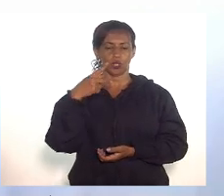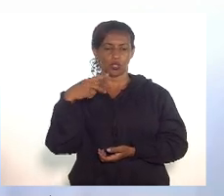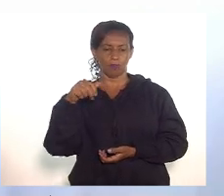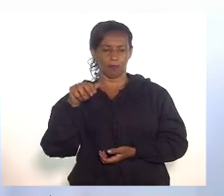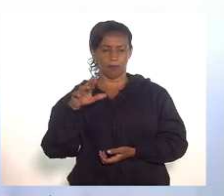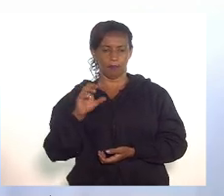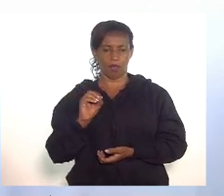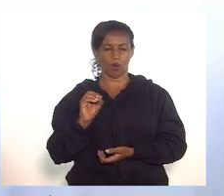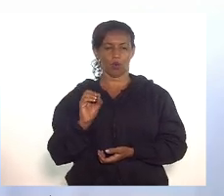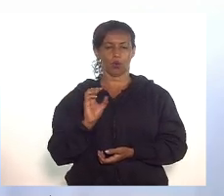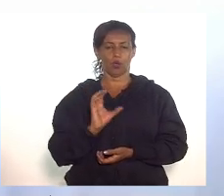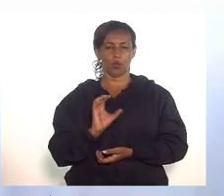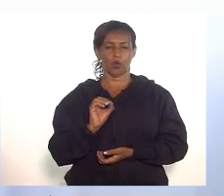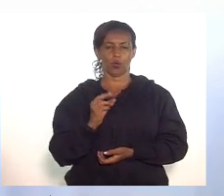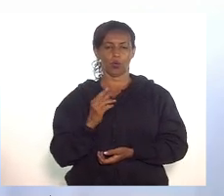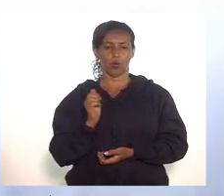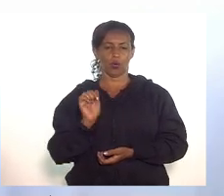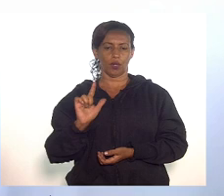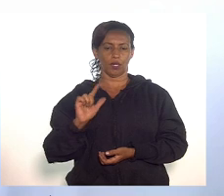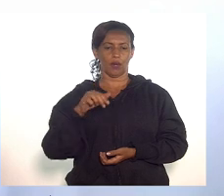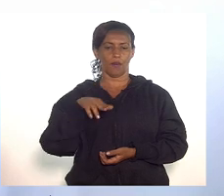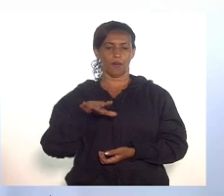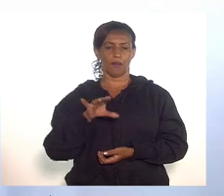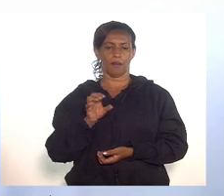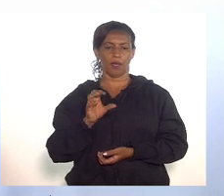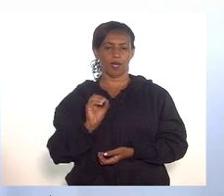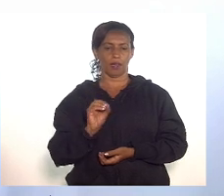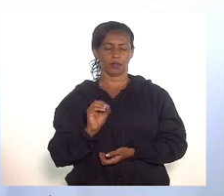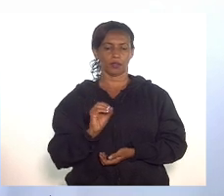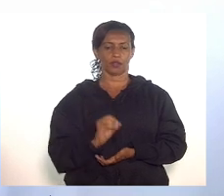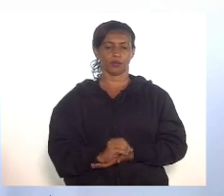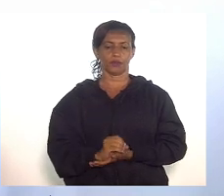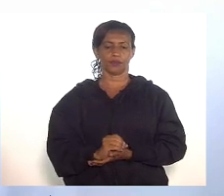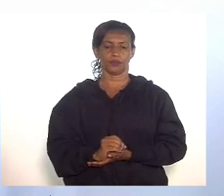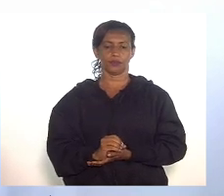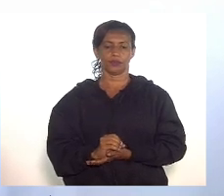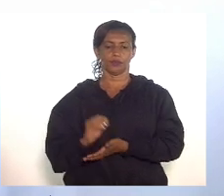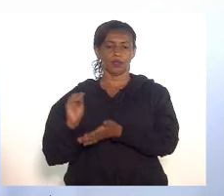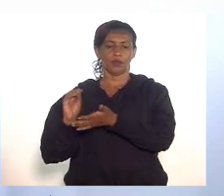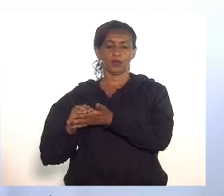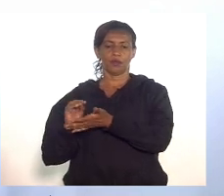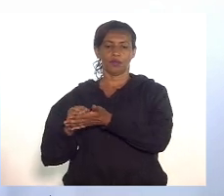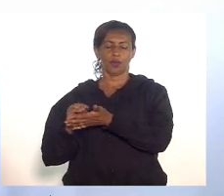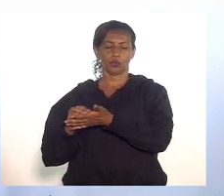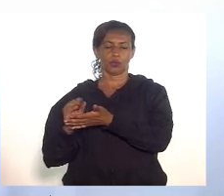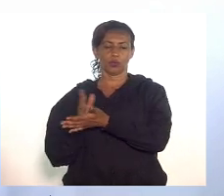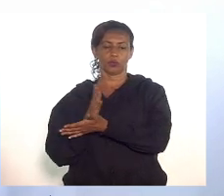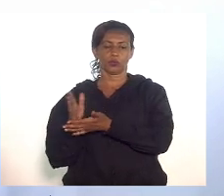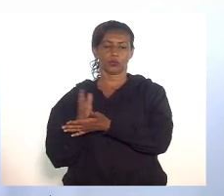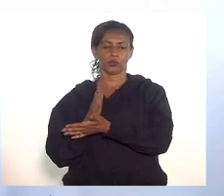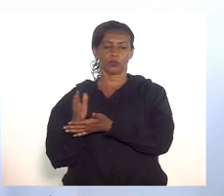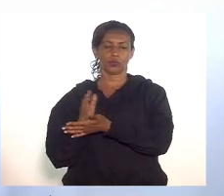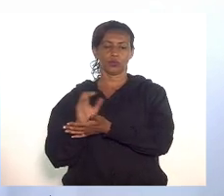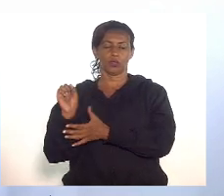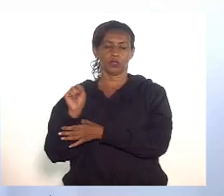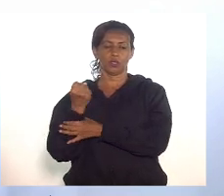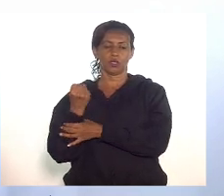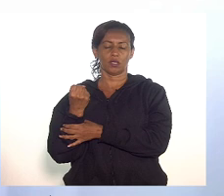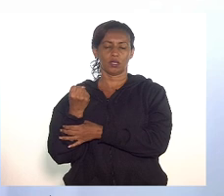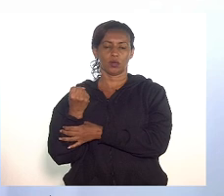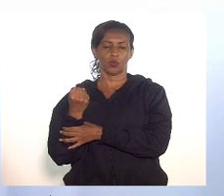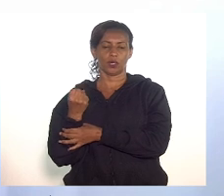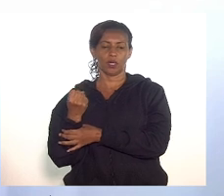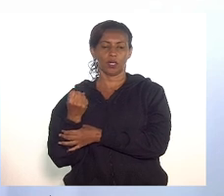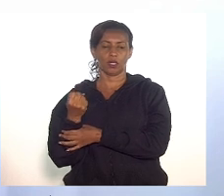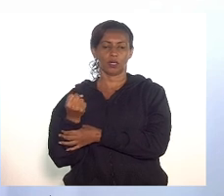Plock, Coronel Salema, Márcio Canela e Chico Machado. Pendente de pareceres das comissões de Educação, de Segurança Pública e